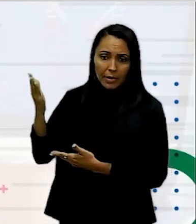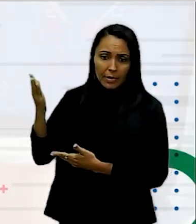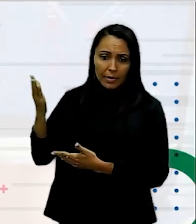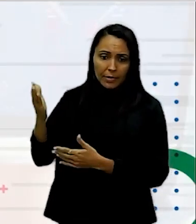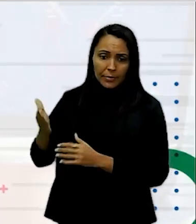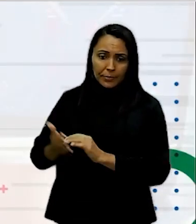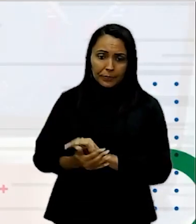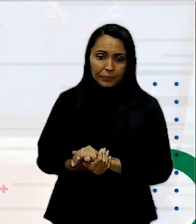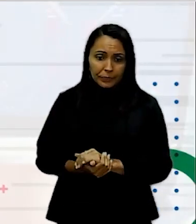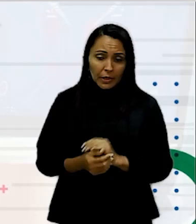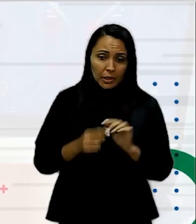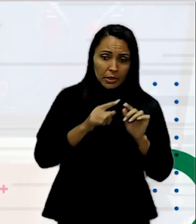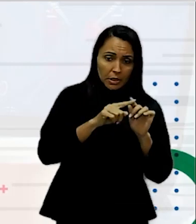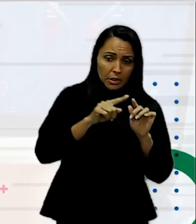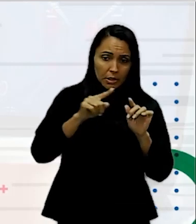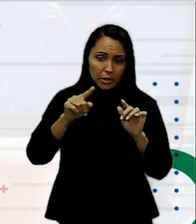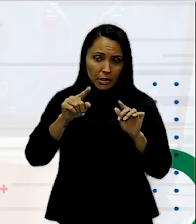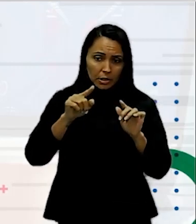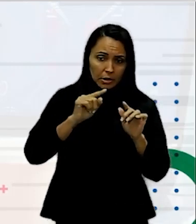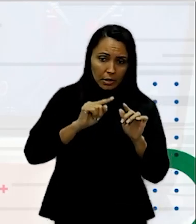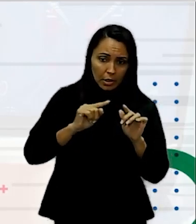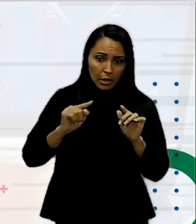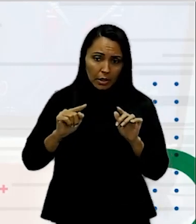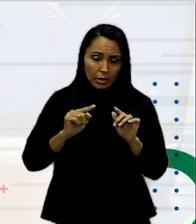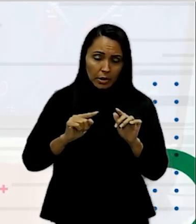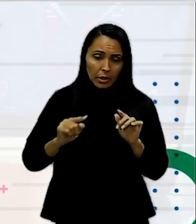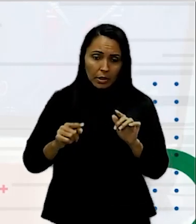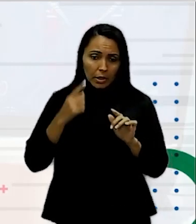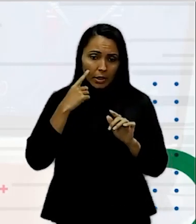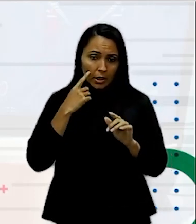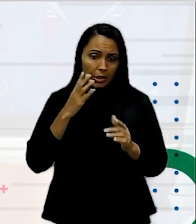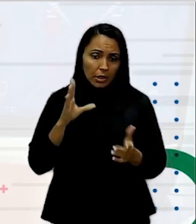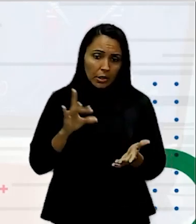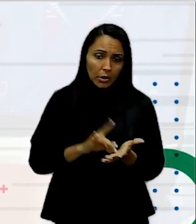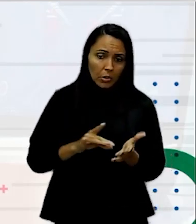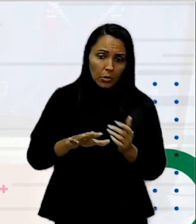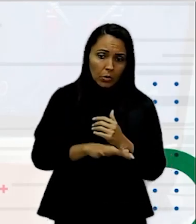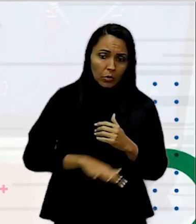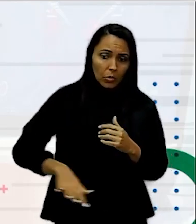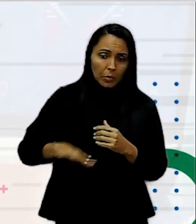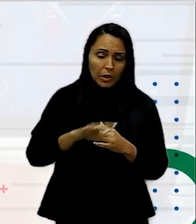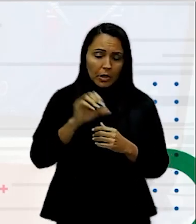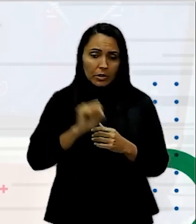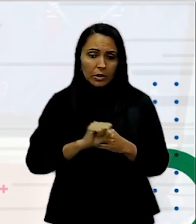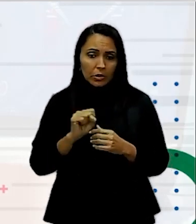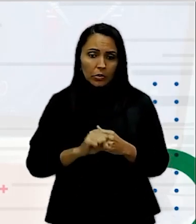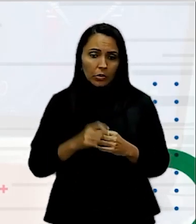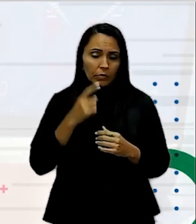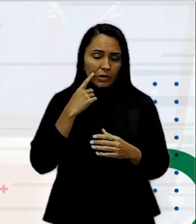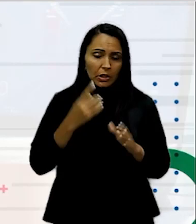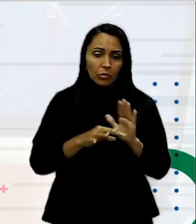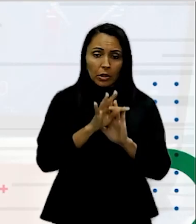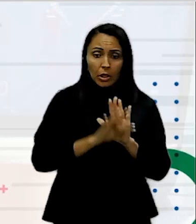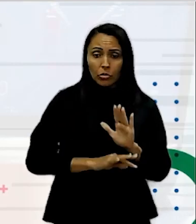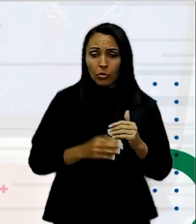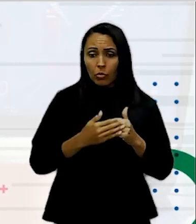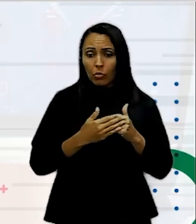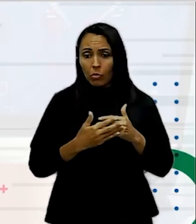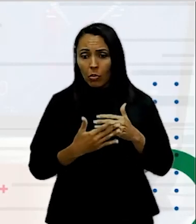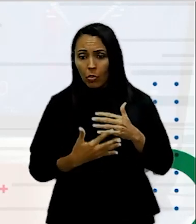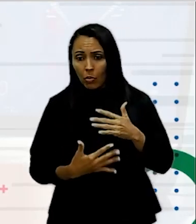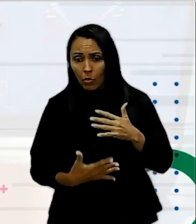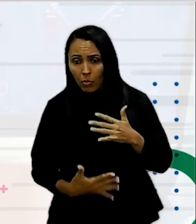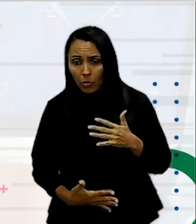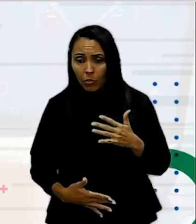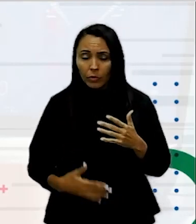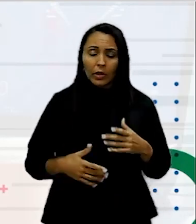Esse zig-zag Ele ocupa microsegundos Mas que quando você tem um texto muito longo Isso pode acabar